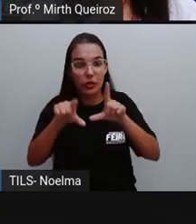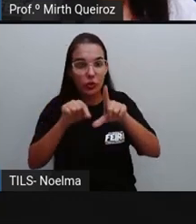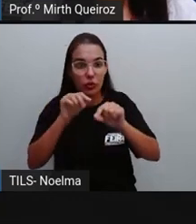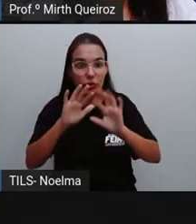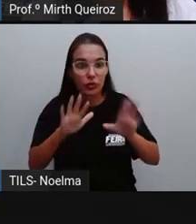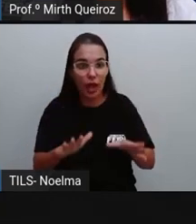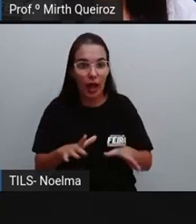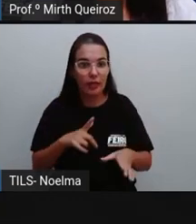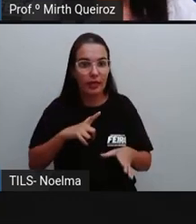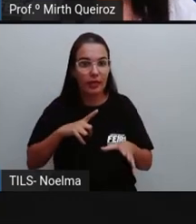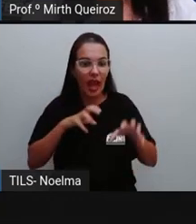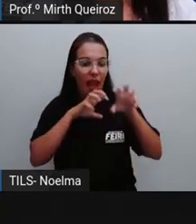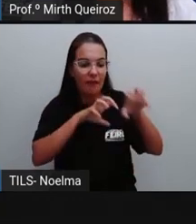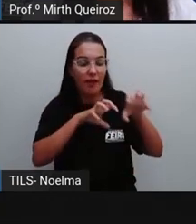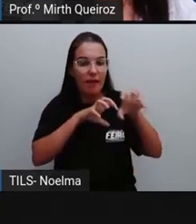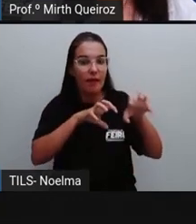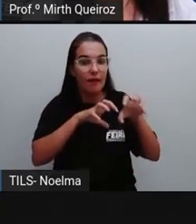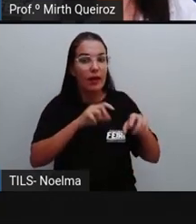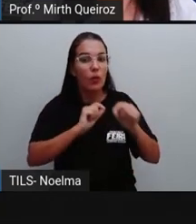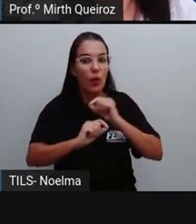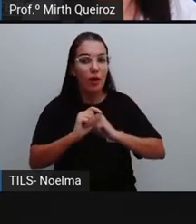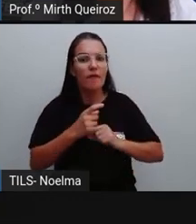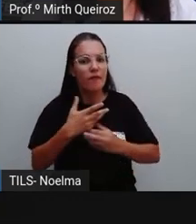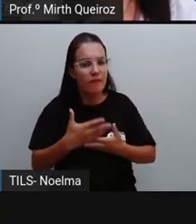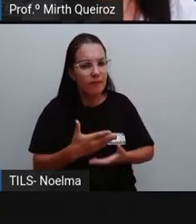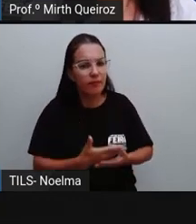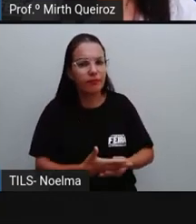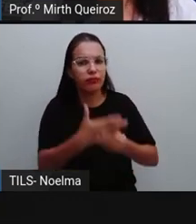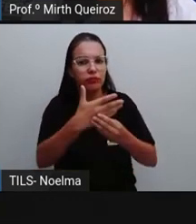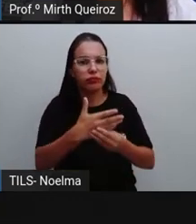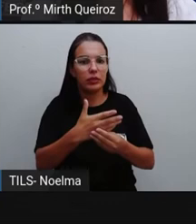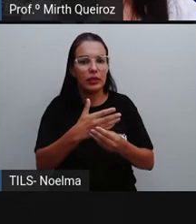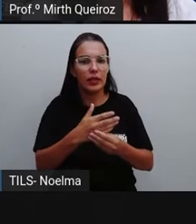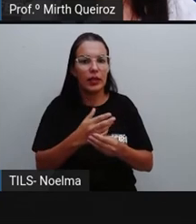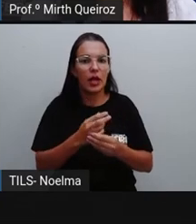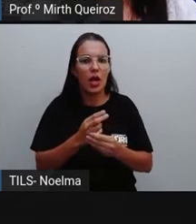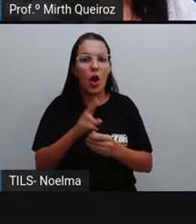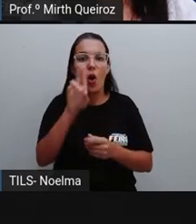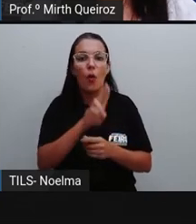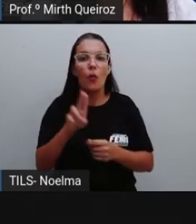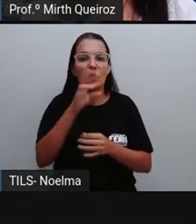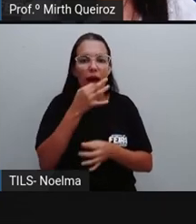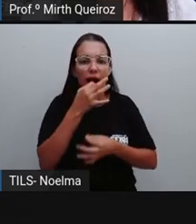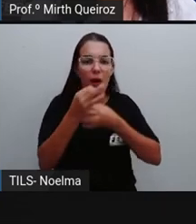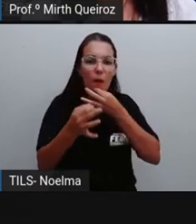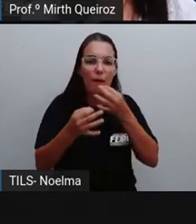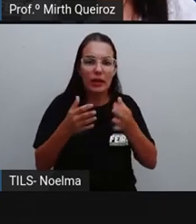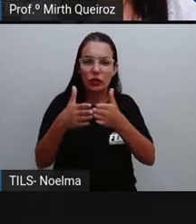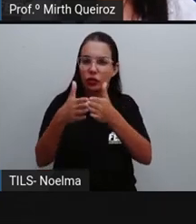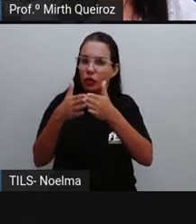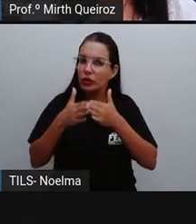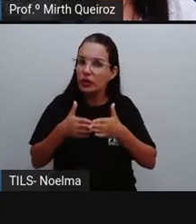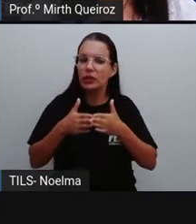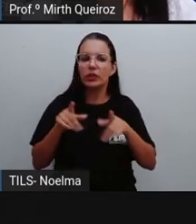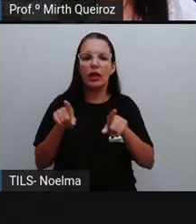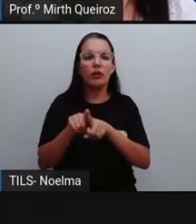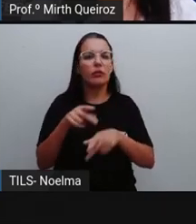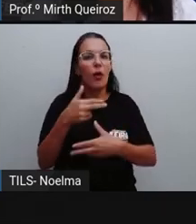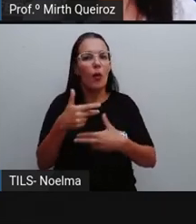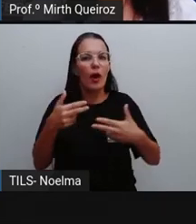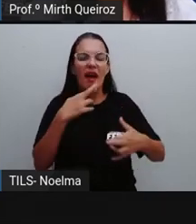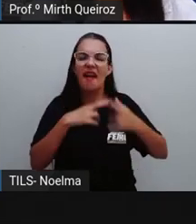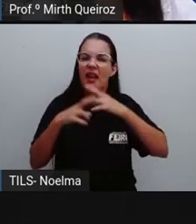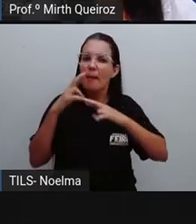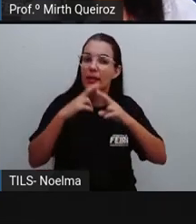convencer o interlocutor, né? Utiliza de argumentos e solicita algo